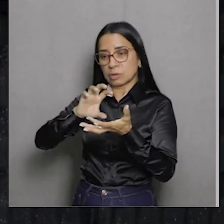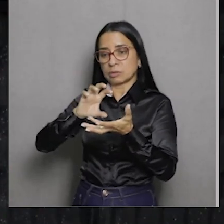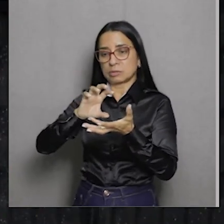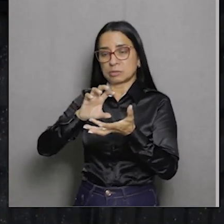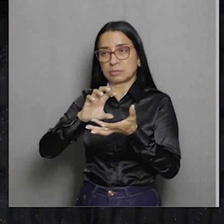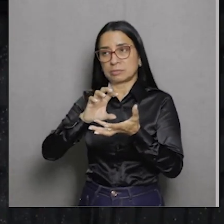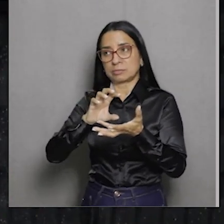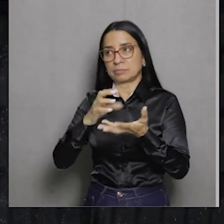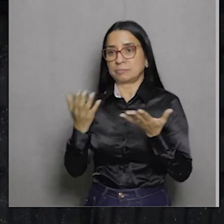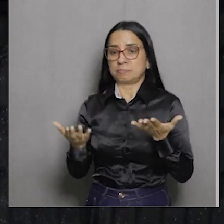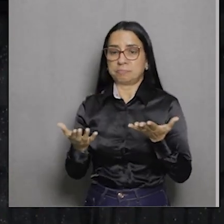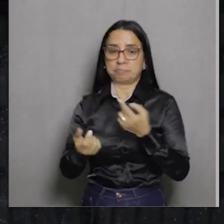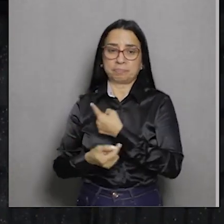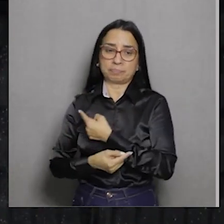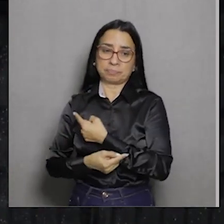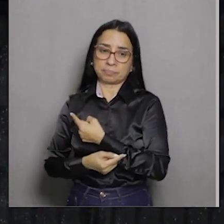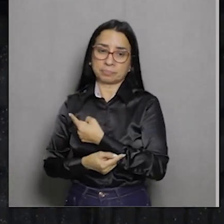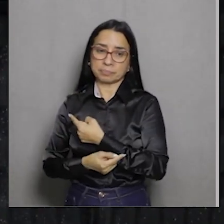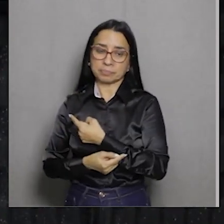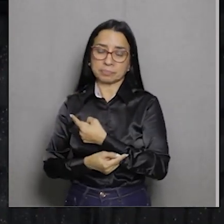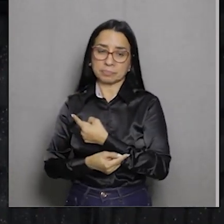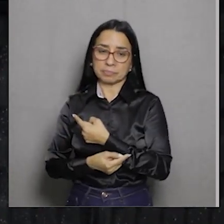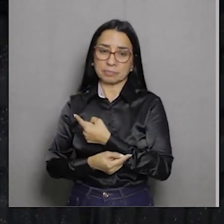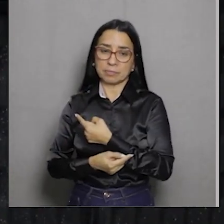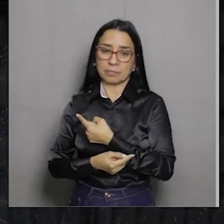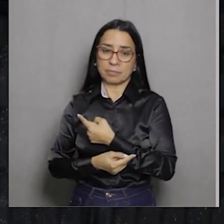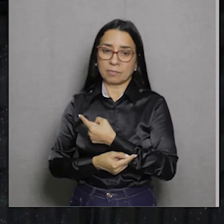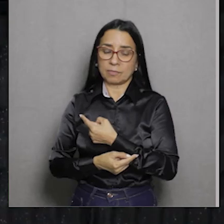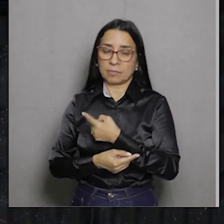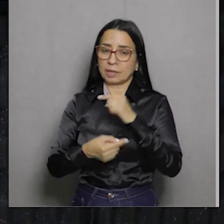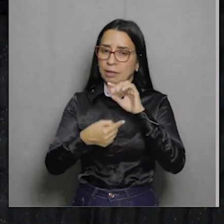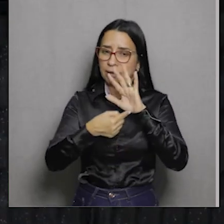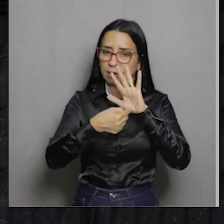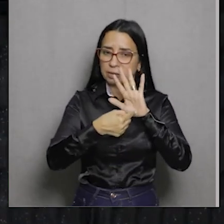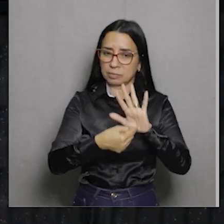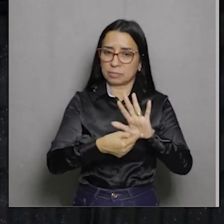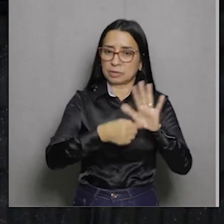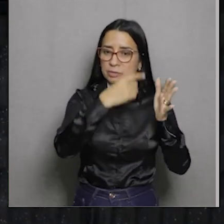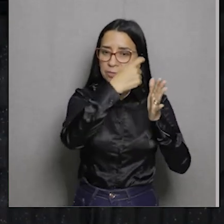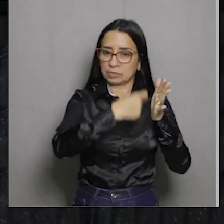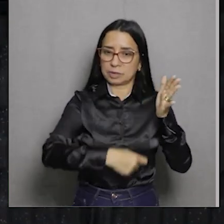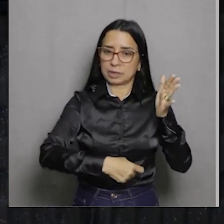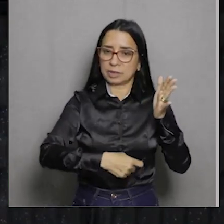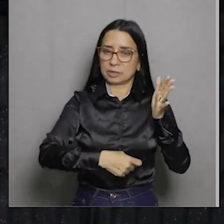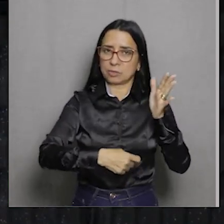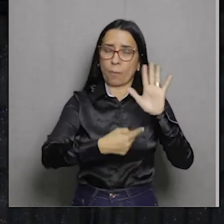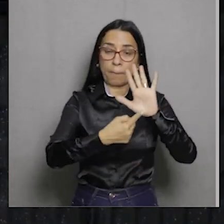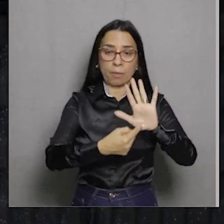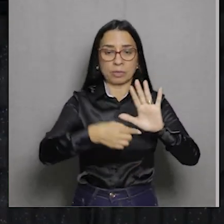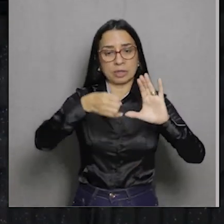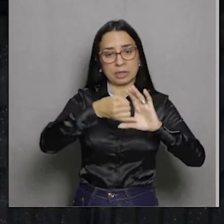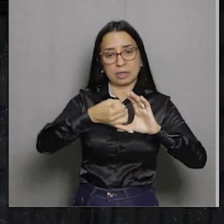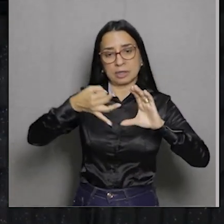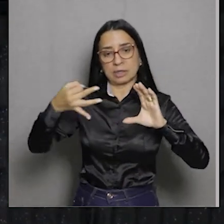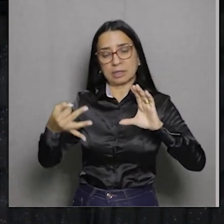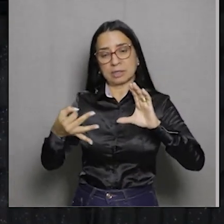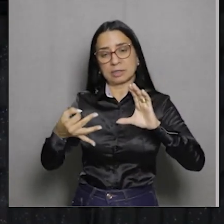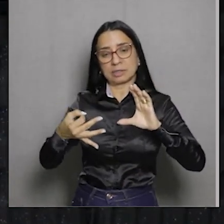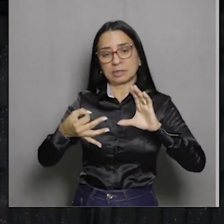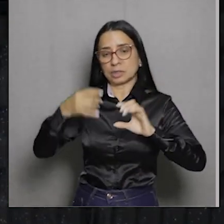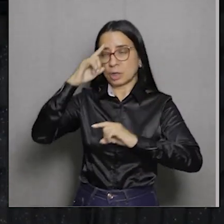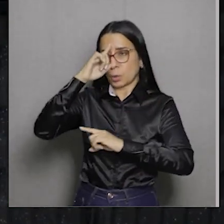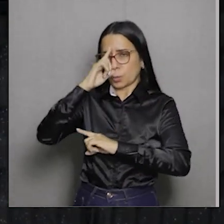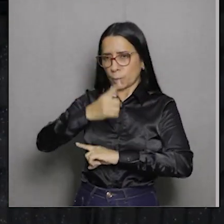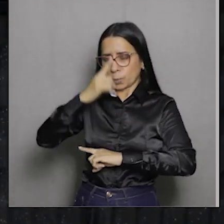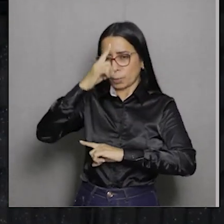Como capitania. A identificação exposta no texto destaca uma característica do